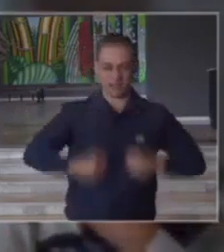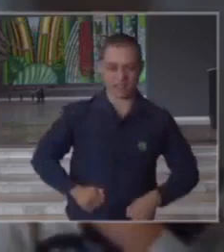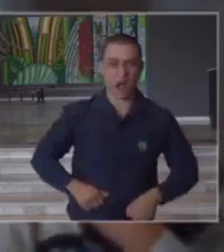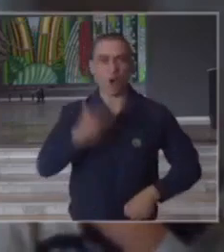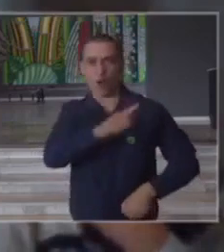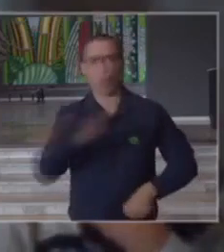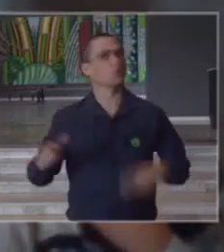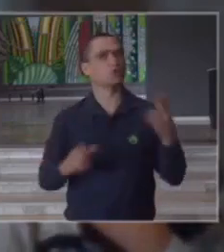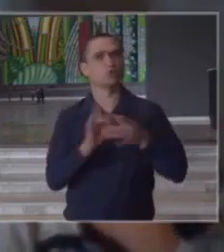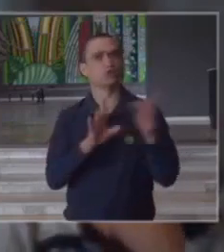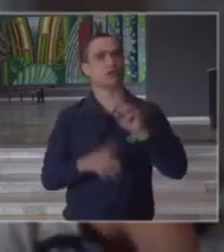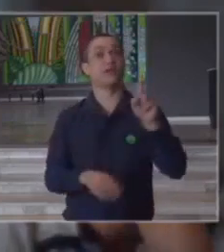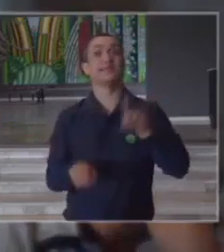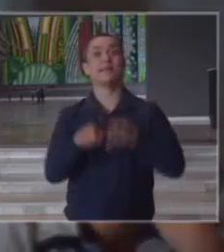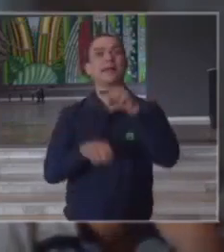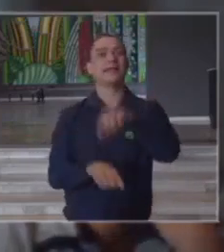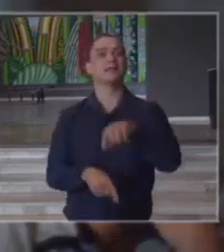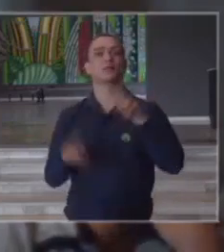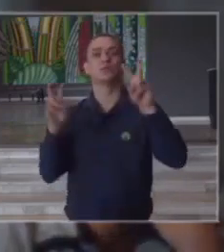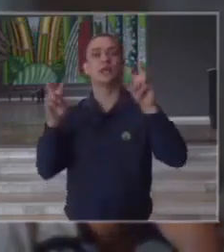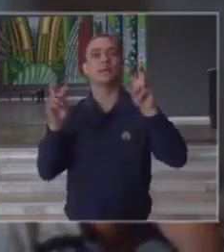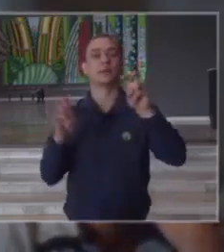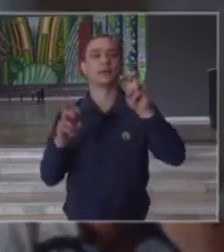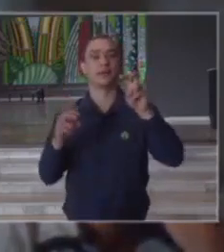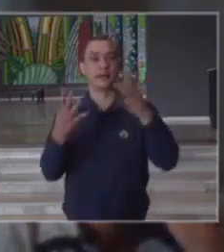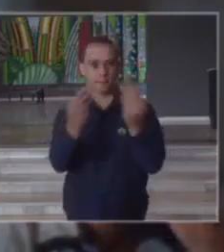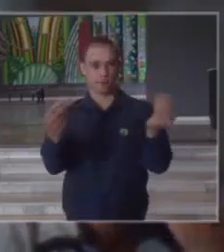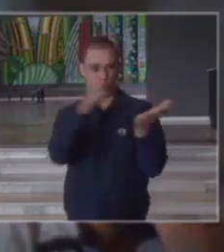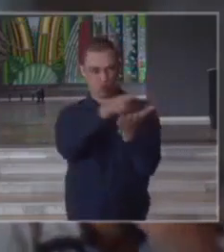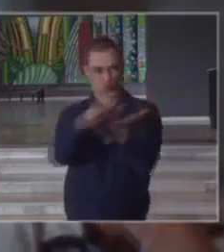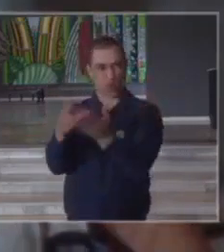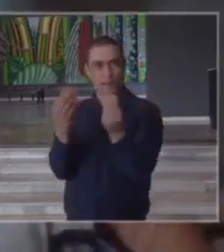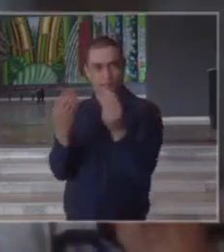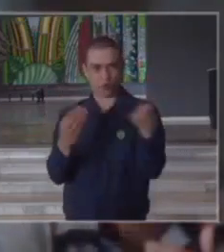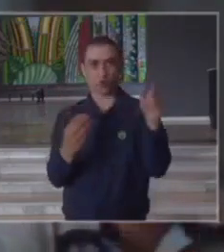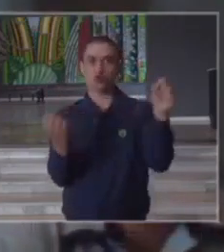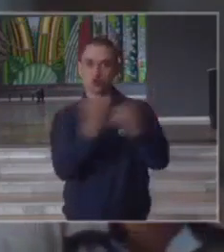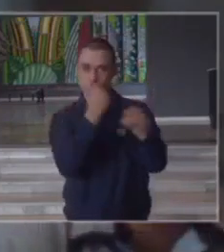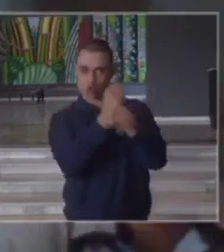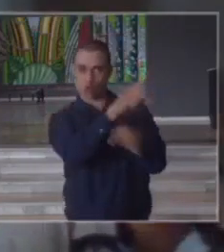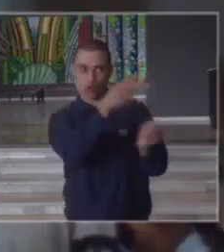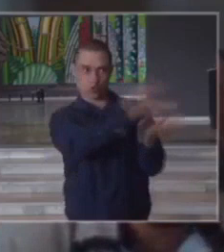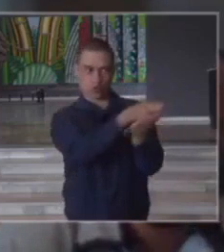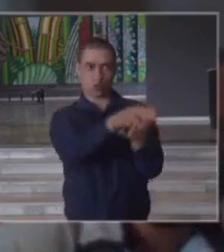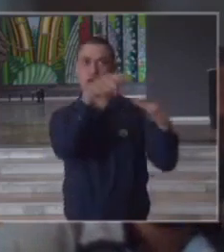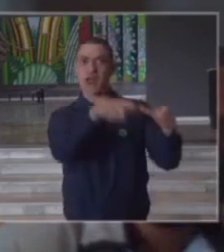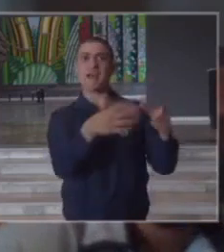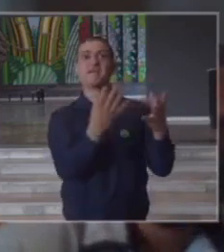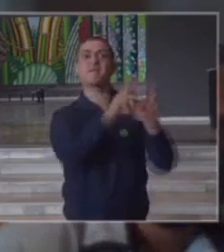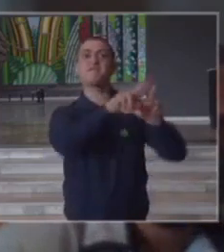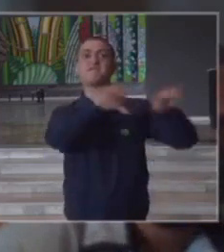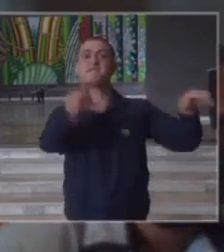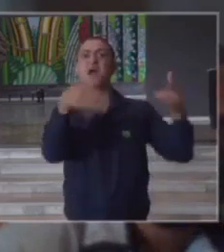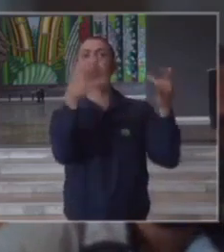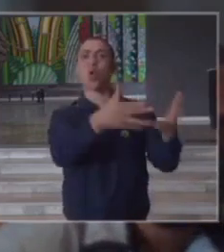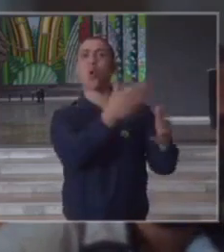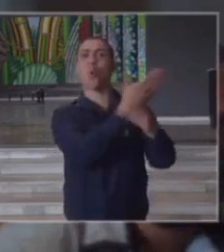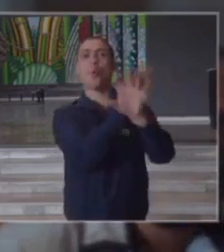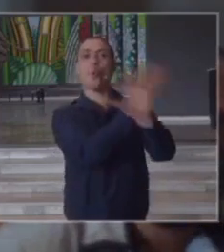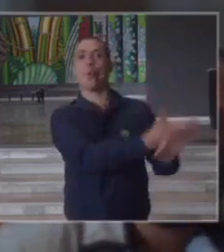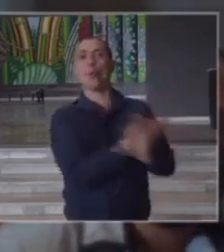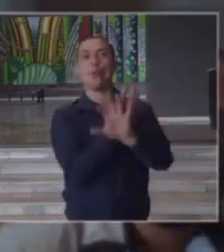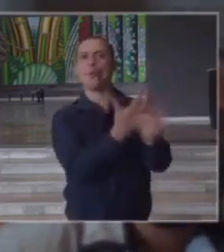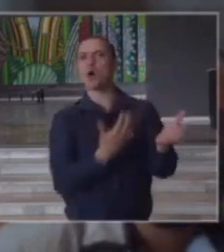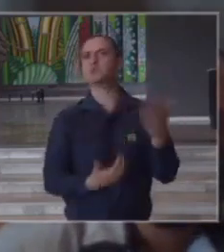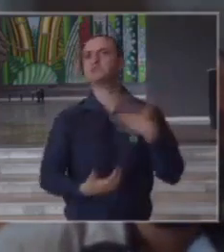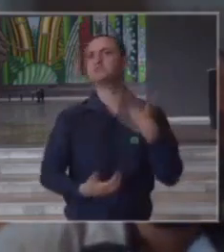também desse cenário de que muitos dos leitos que foram fornecidos nessa unidade estariam vazios então